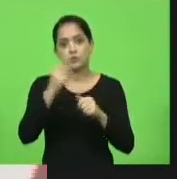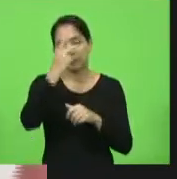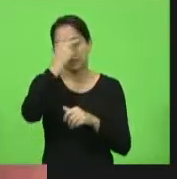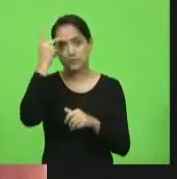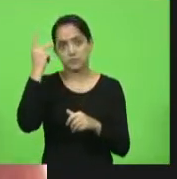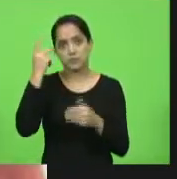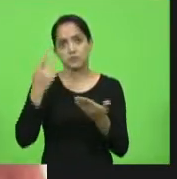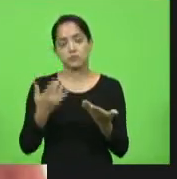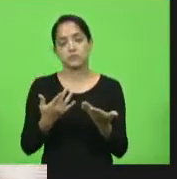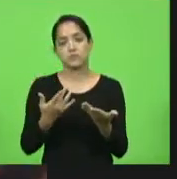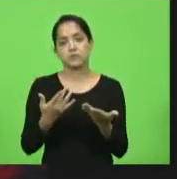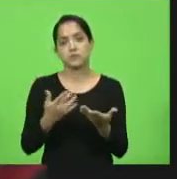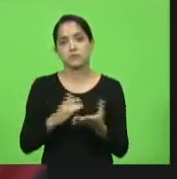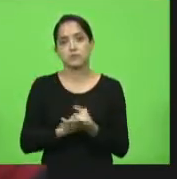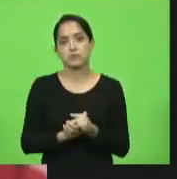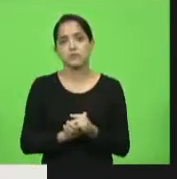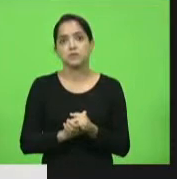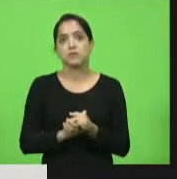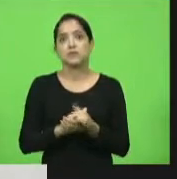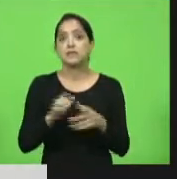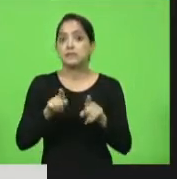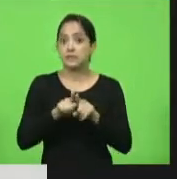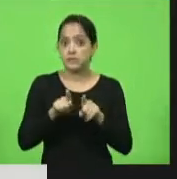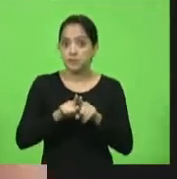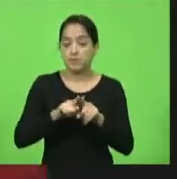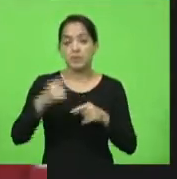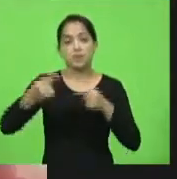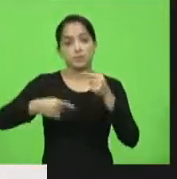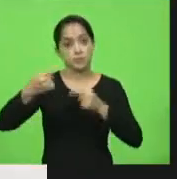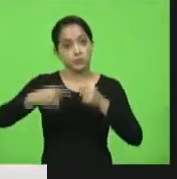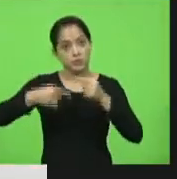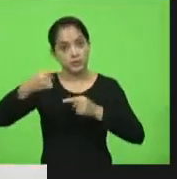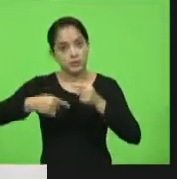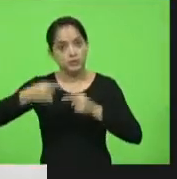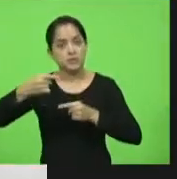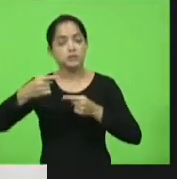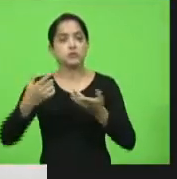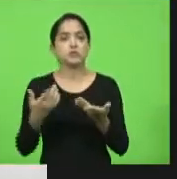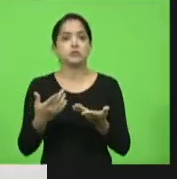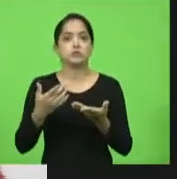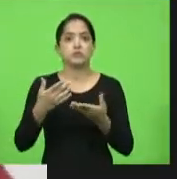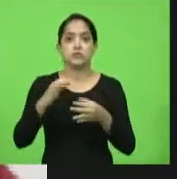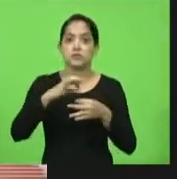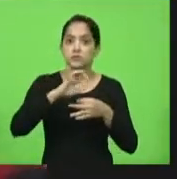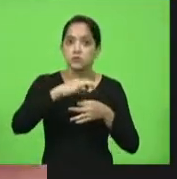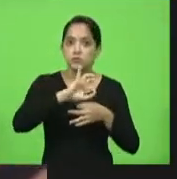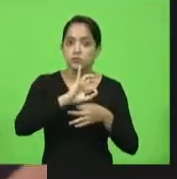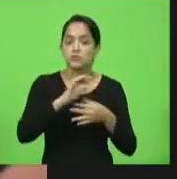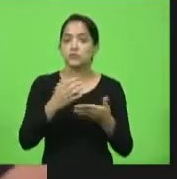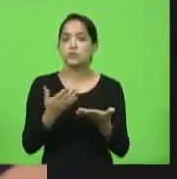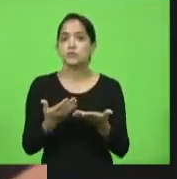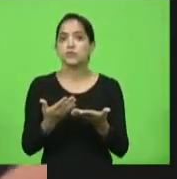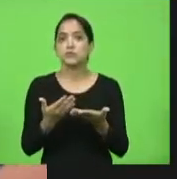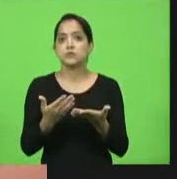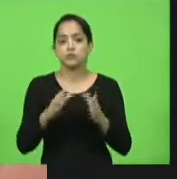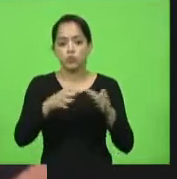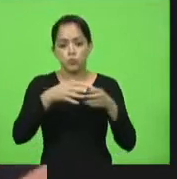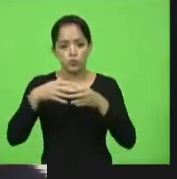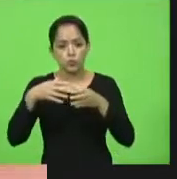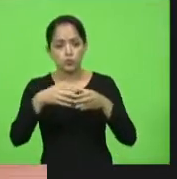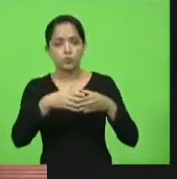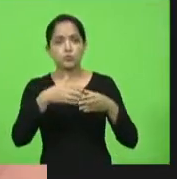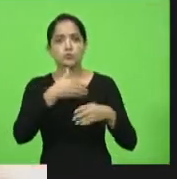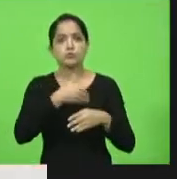por parte dos agentes políticos, das instituições de um esforço comum